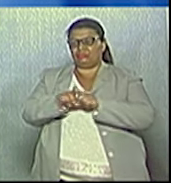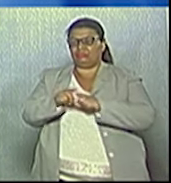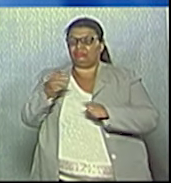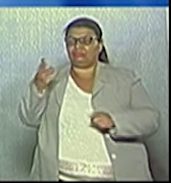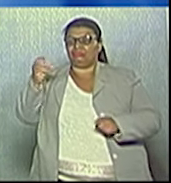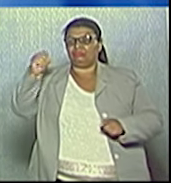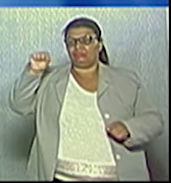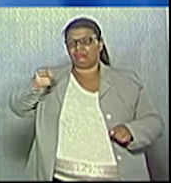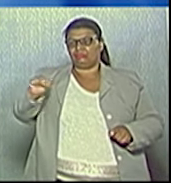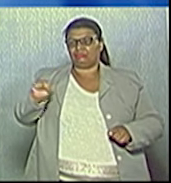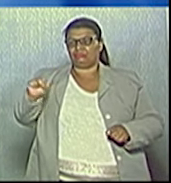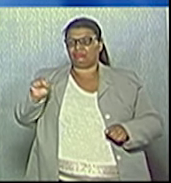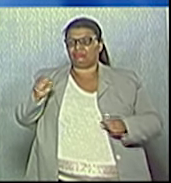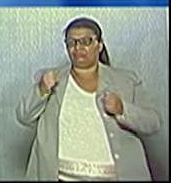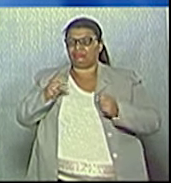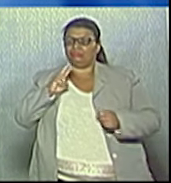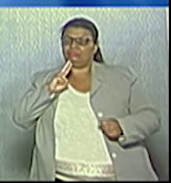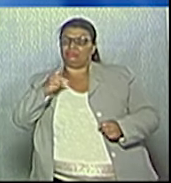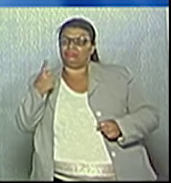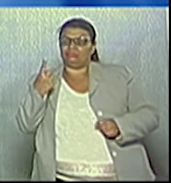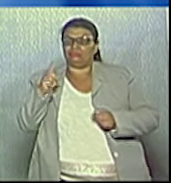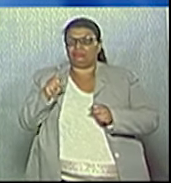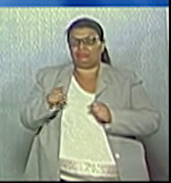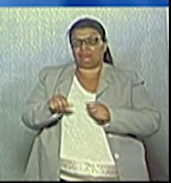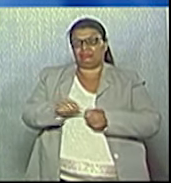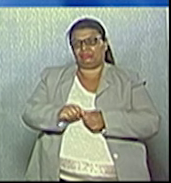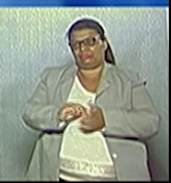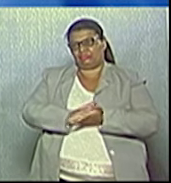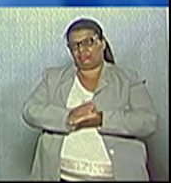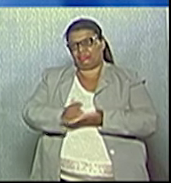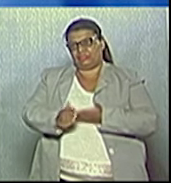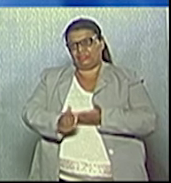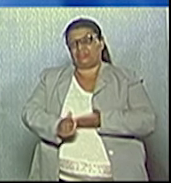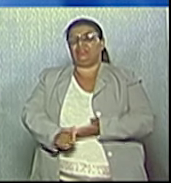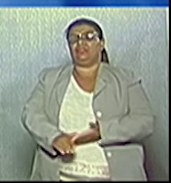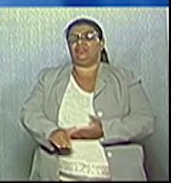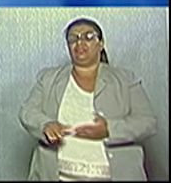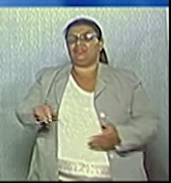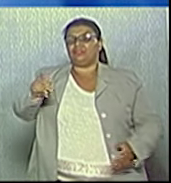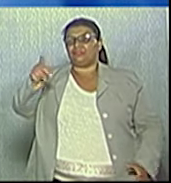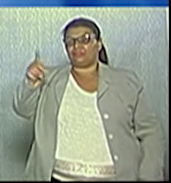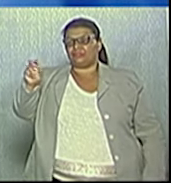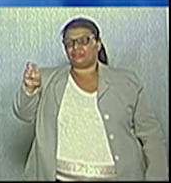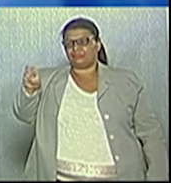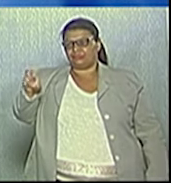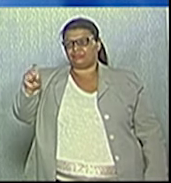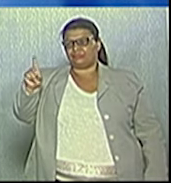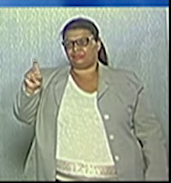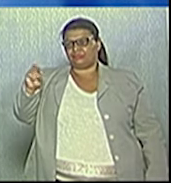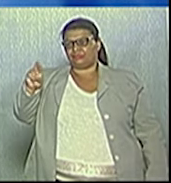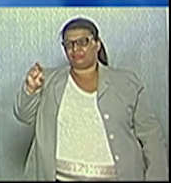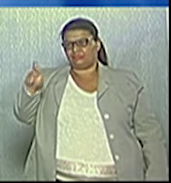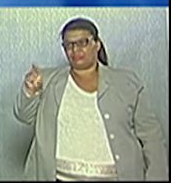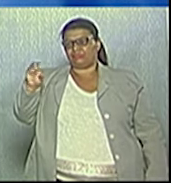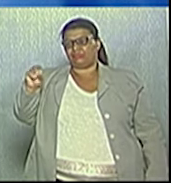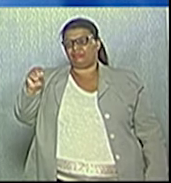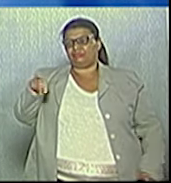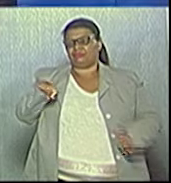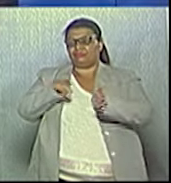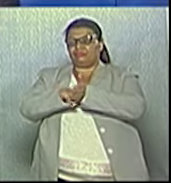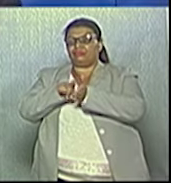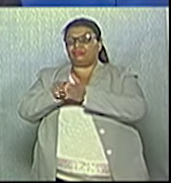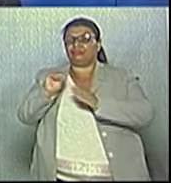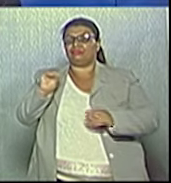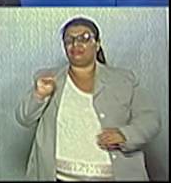responder apenas uma vez neste bloco. Quem inicia a rodada de perguntas é o candidato Pedro Mota, do PTB. Candidato, para quem vai a pergunta?